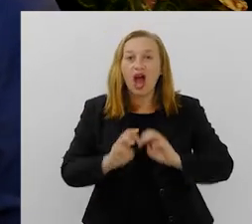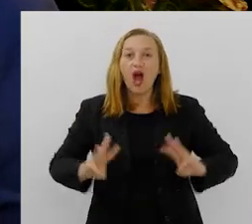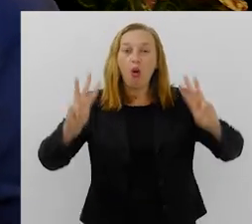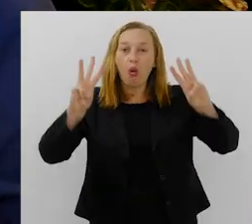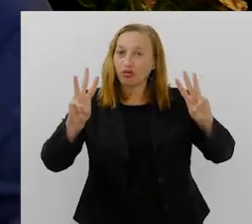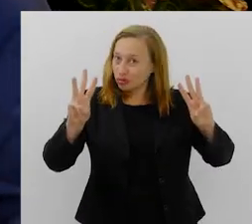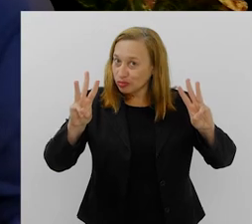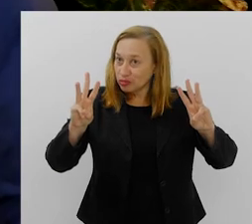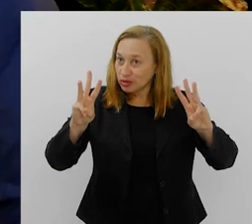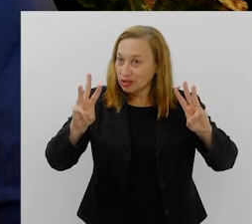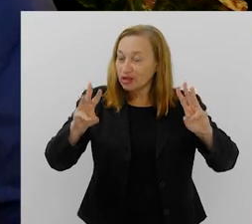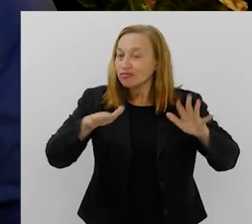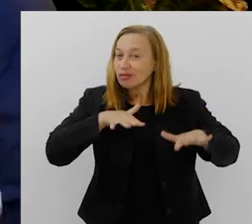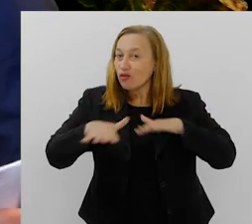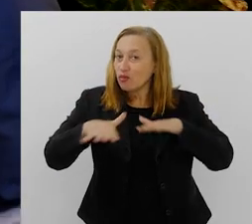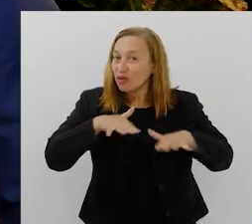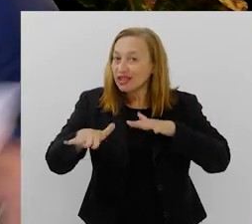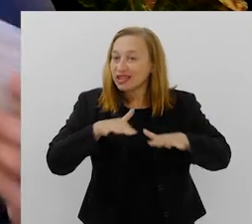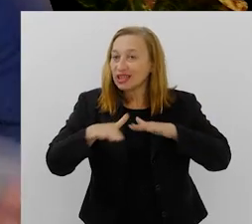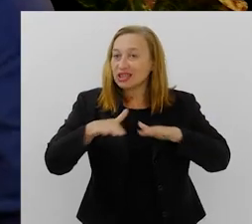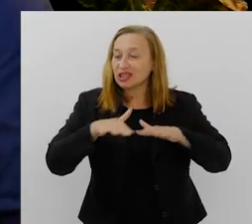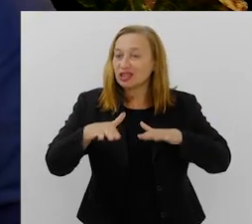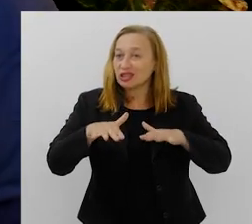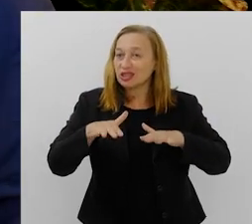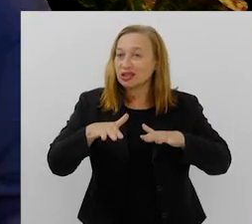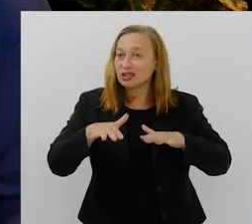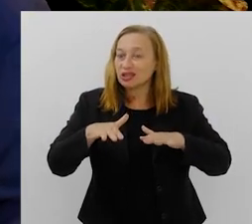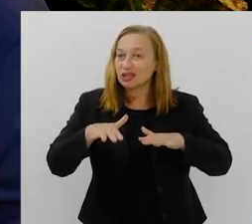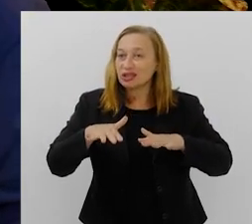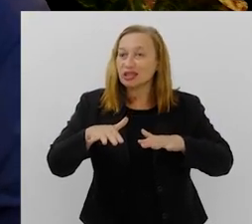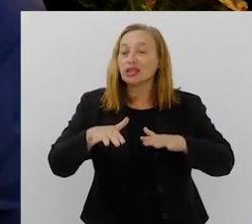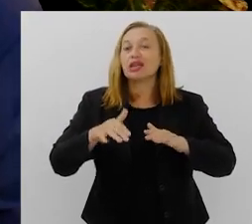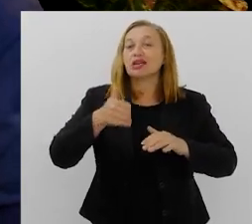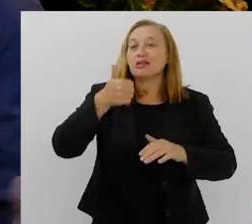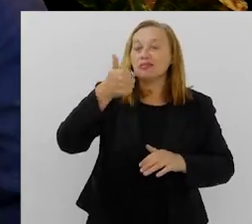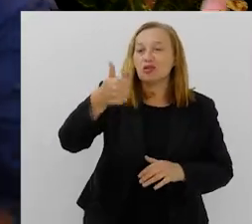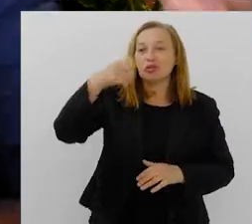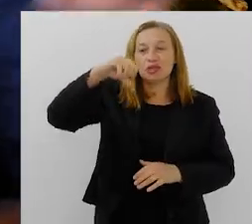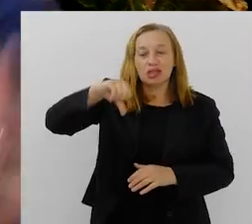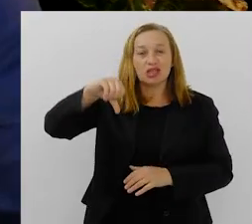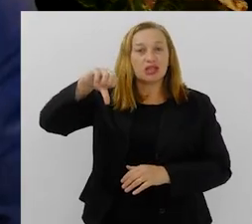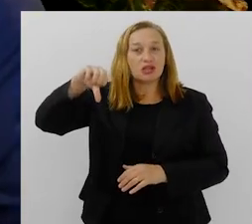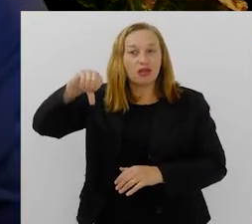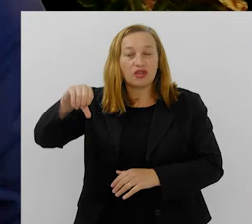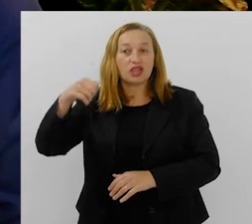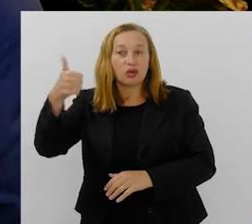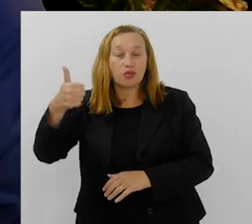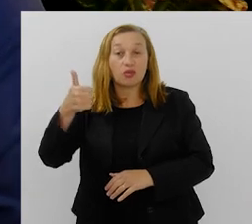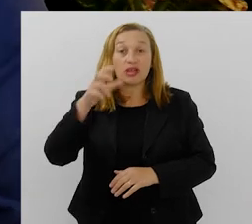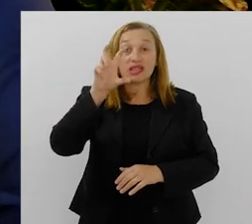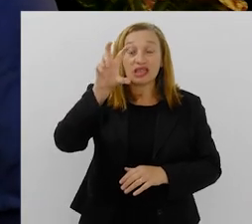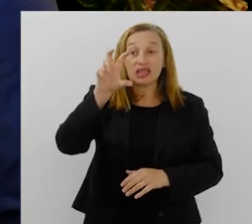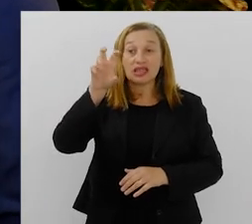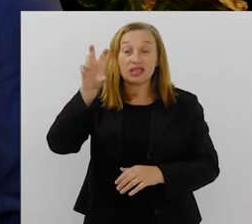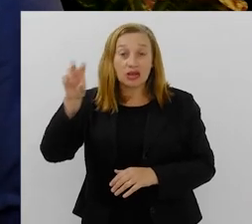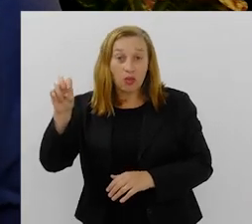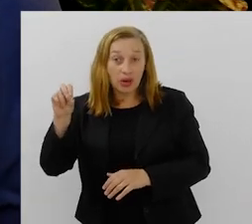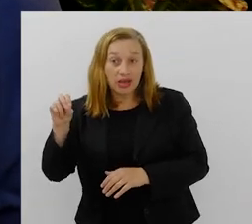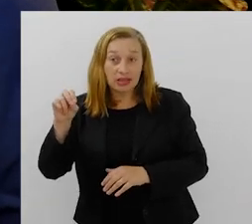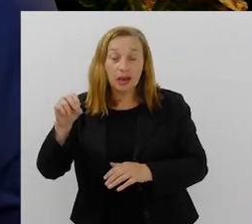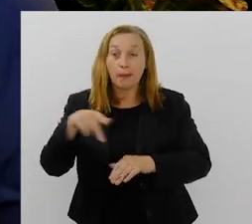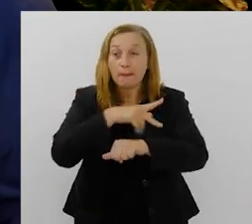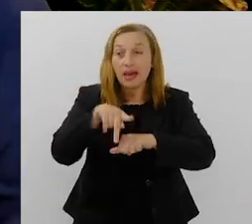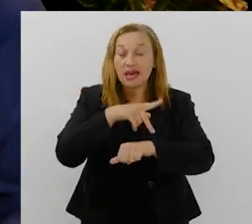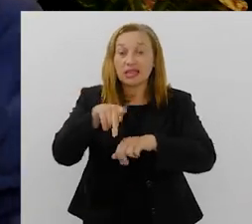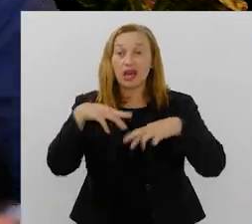a partir da movimentação que se fez em torno desse tema em 1991, reunindo 150 países, deliberou assim por essa